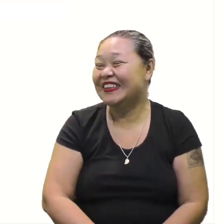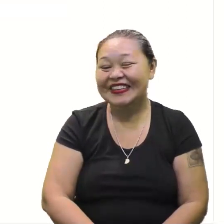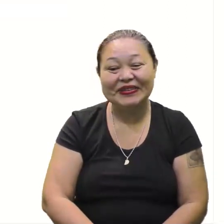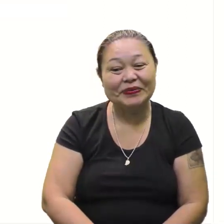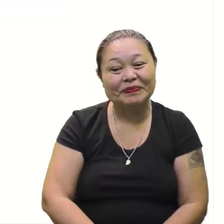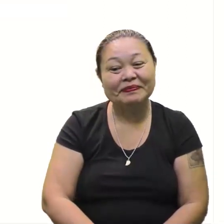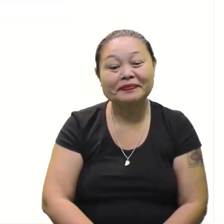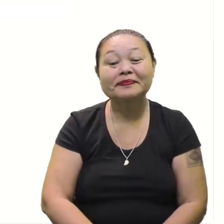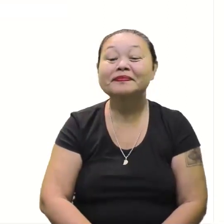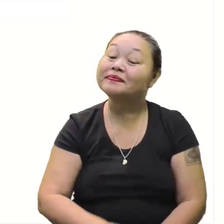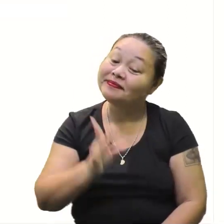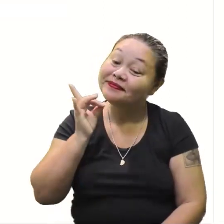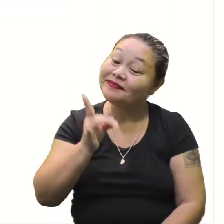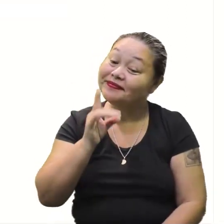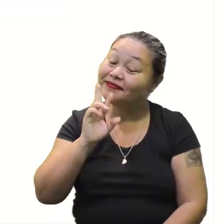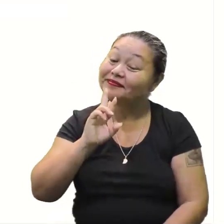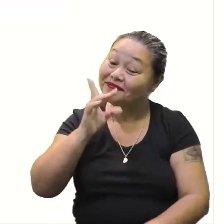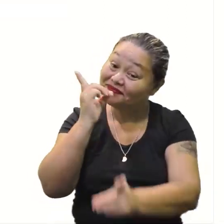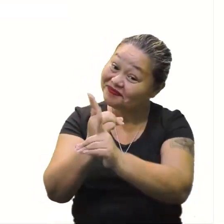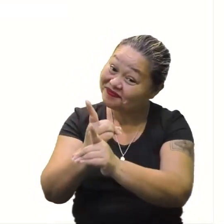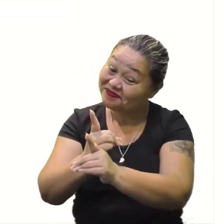Descobre a solução.